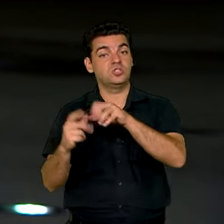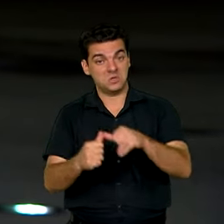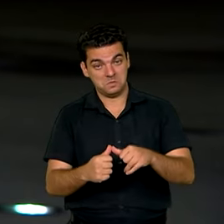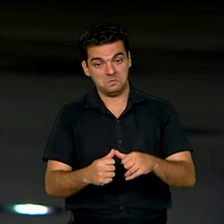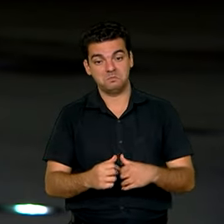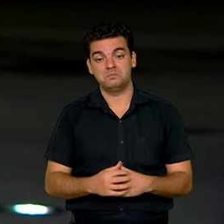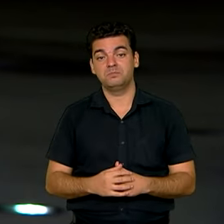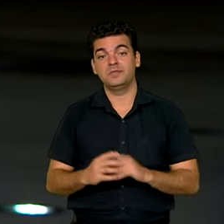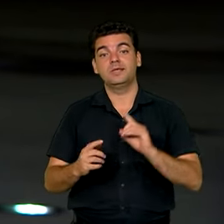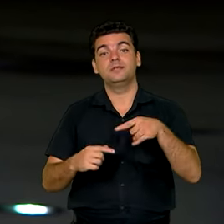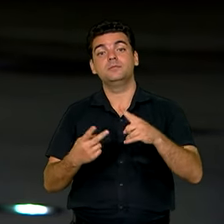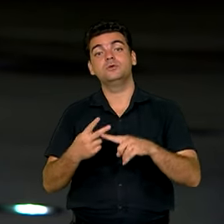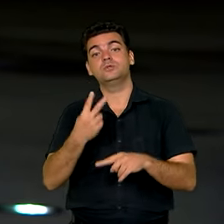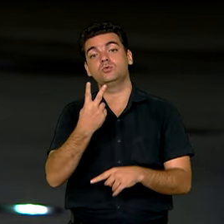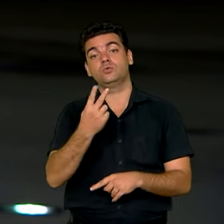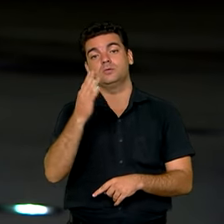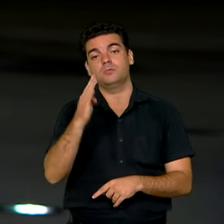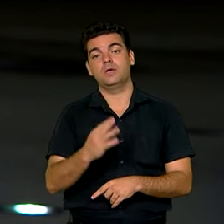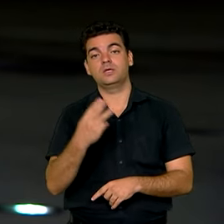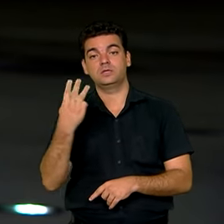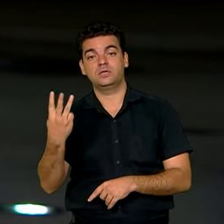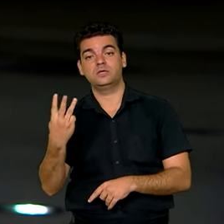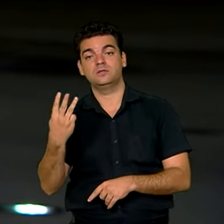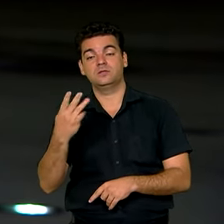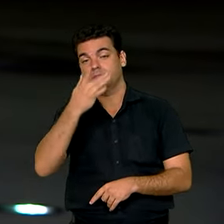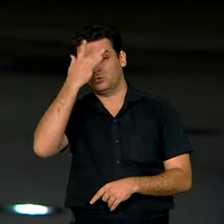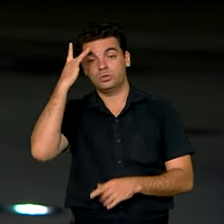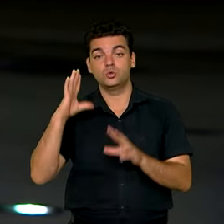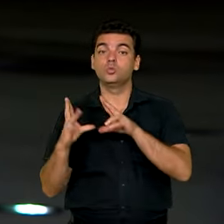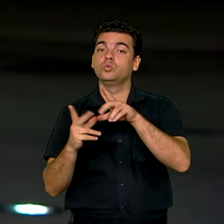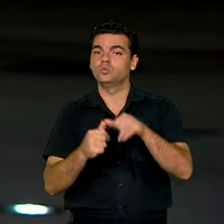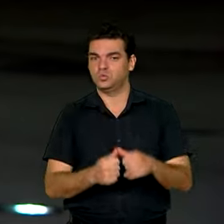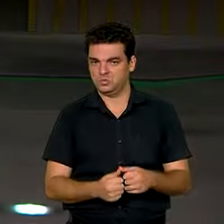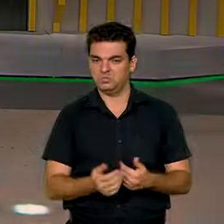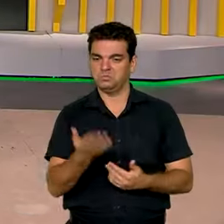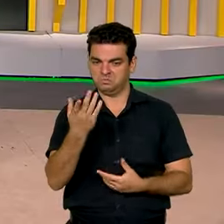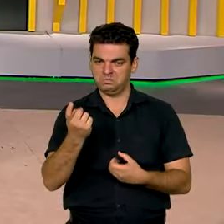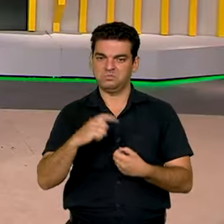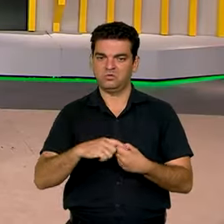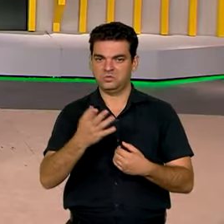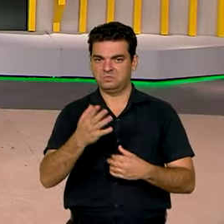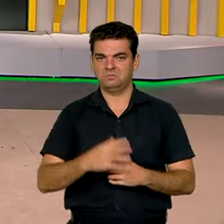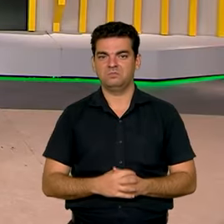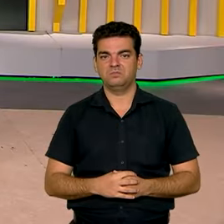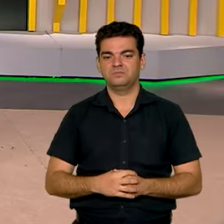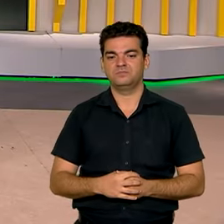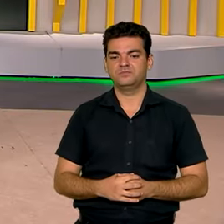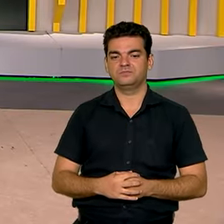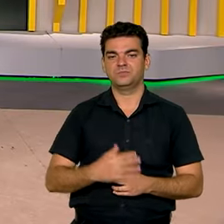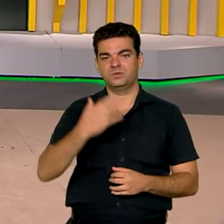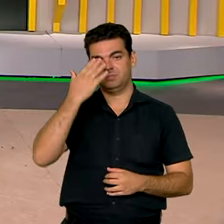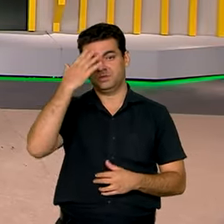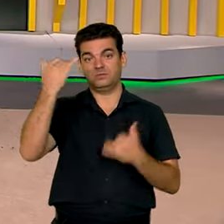e dois terços da população mundial. Volto com vocês no estúdio. Obrigada pelas informações, Gabriela.